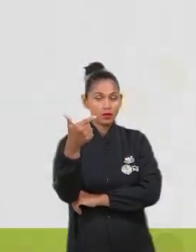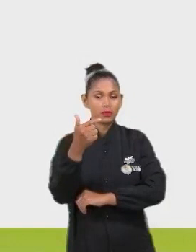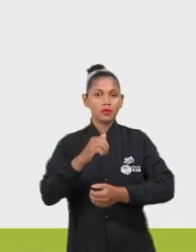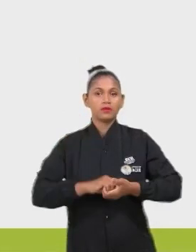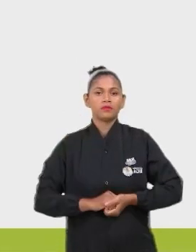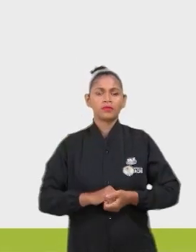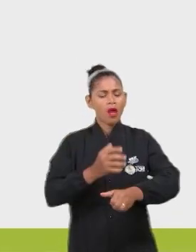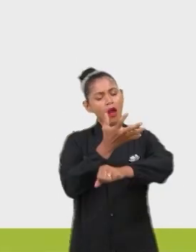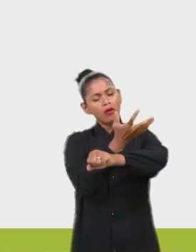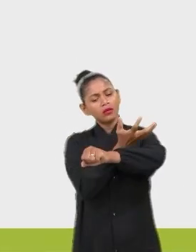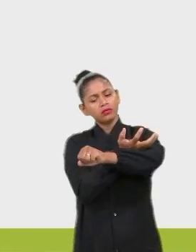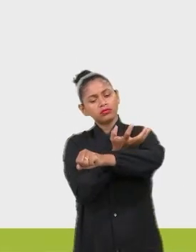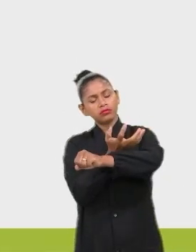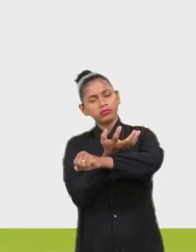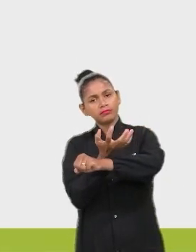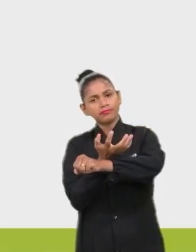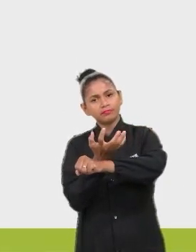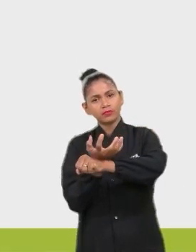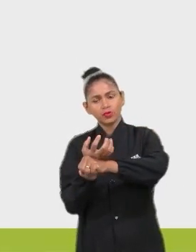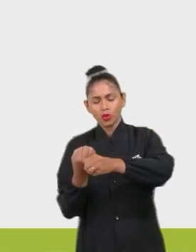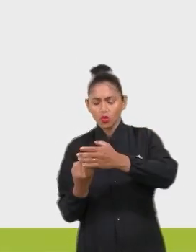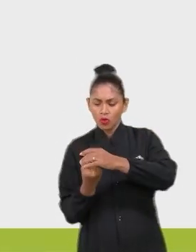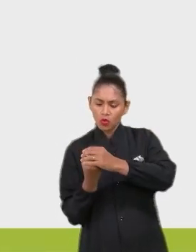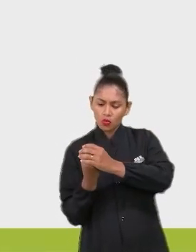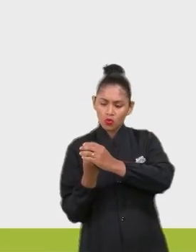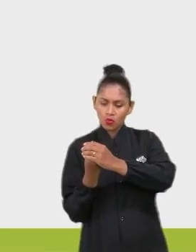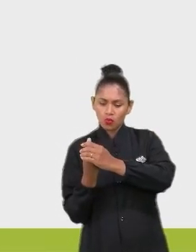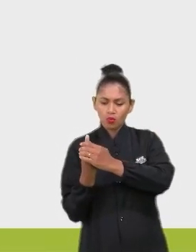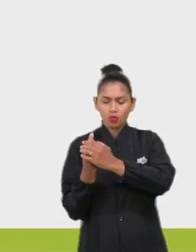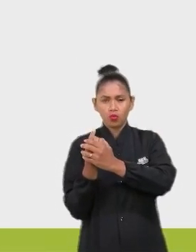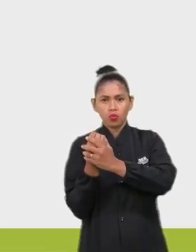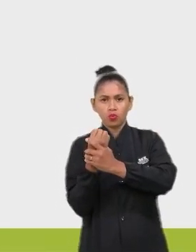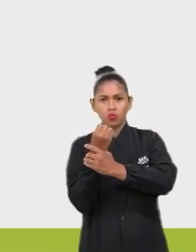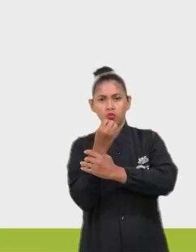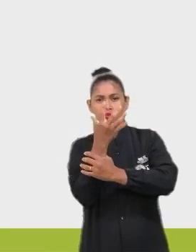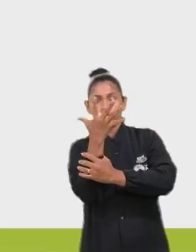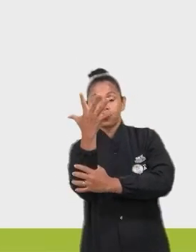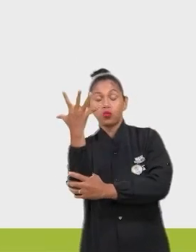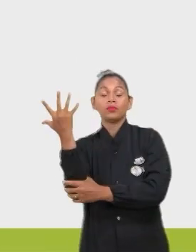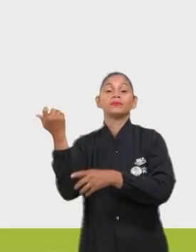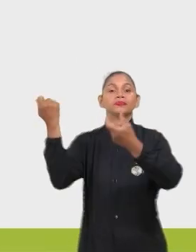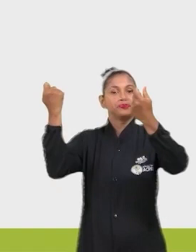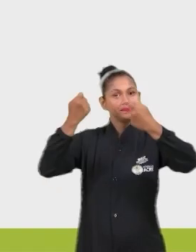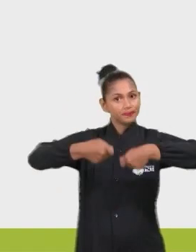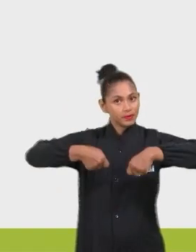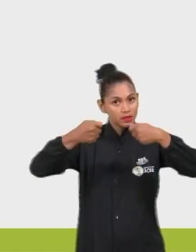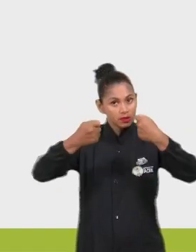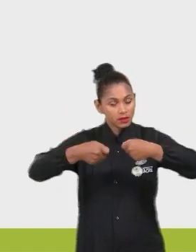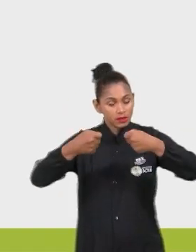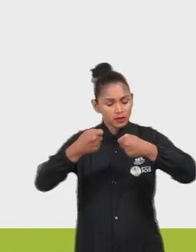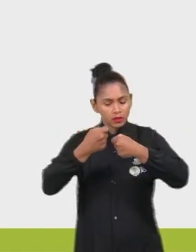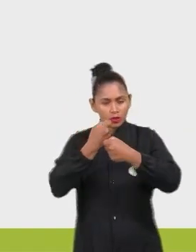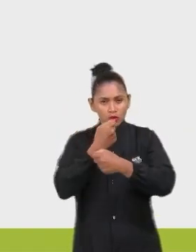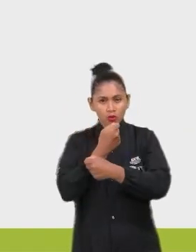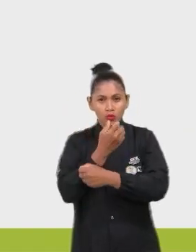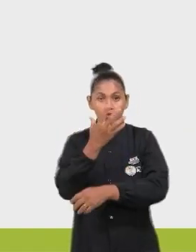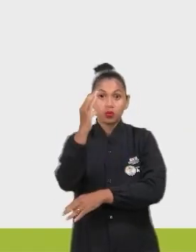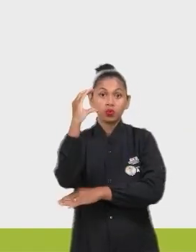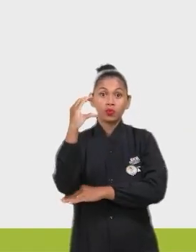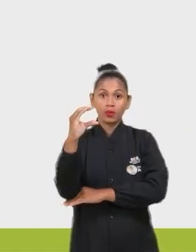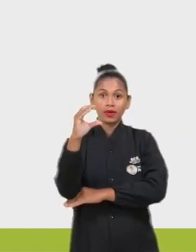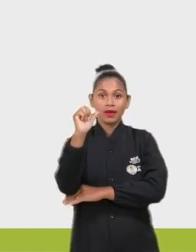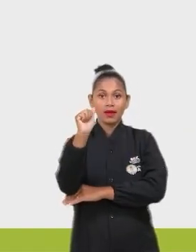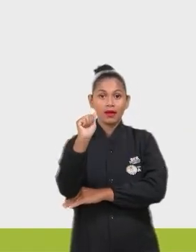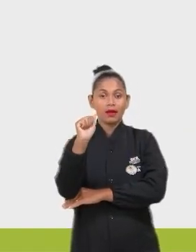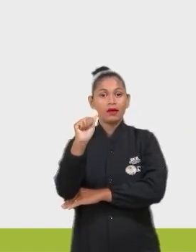plantas, em sua fase de crescimento, necessitam de grande quantidade de carbono. De onde será que as plantas tiram